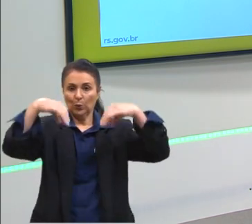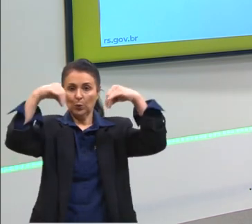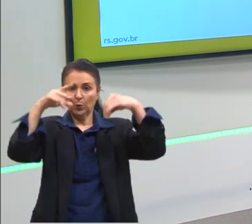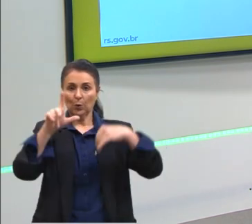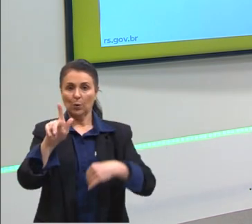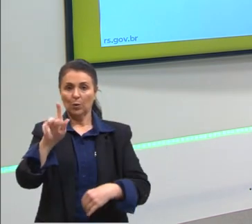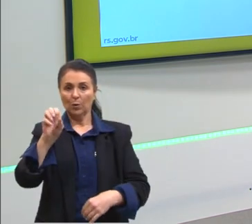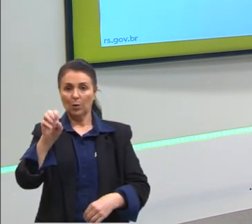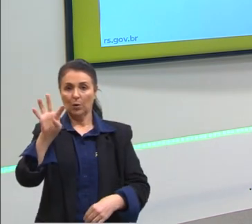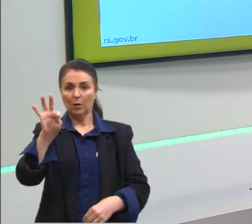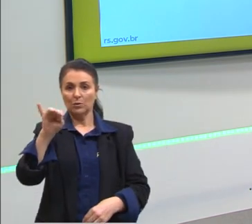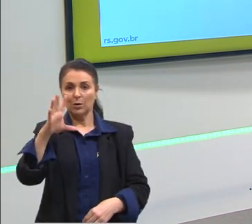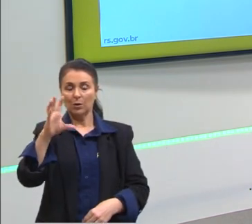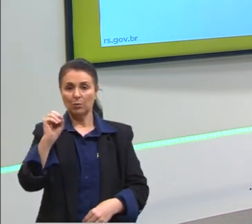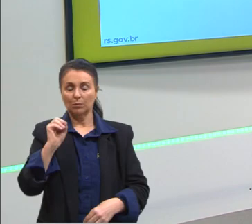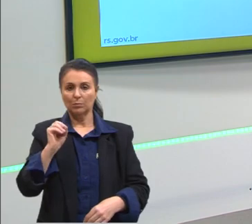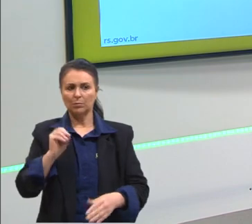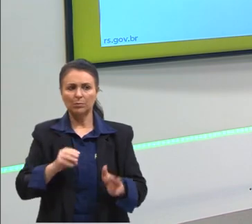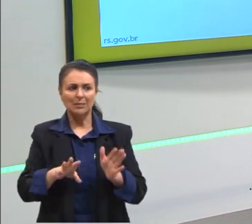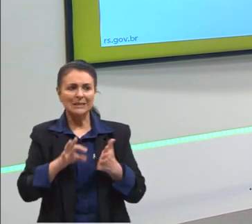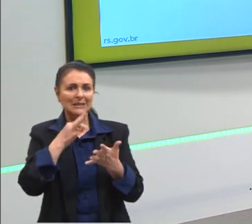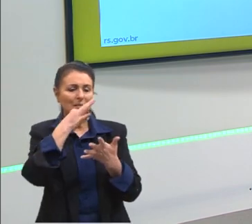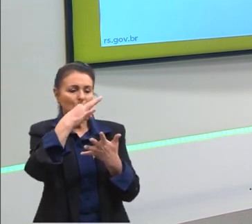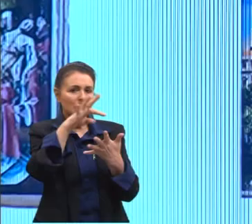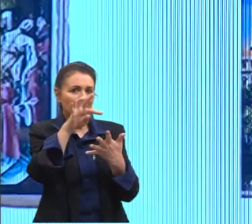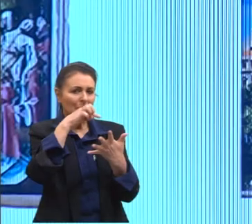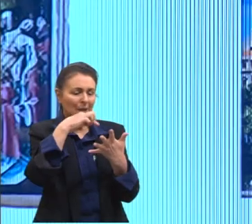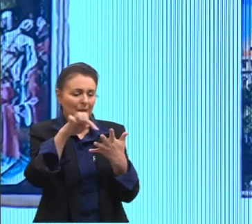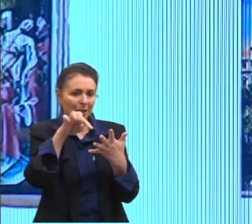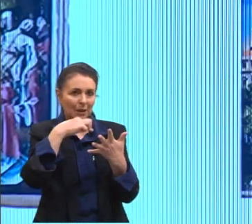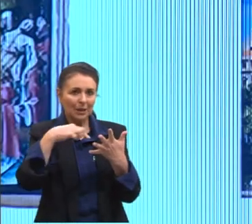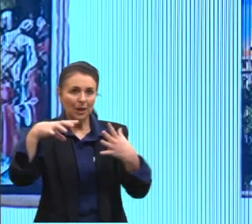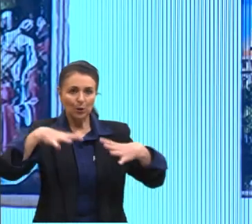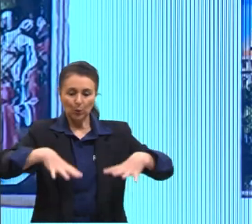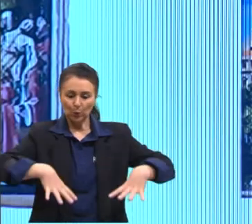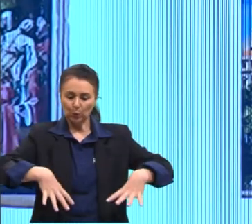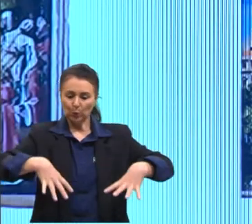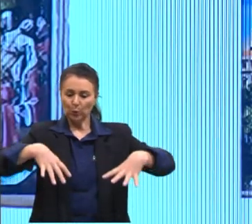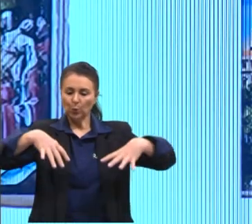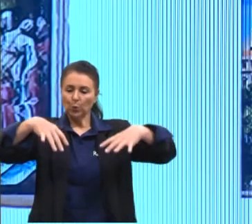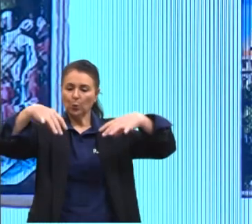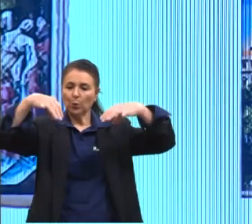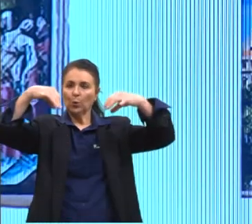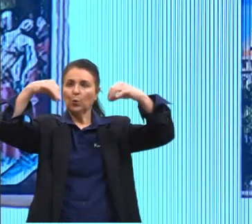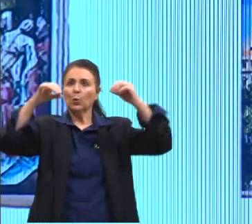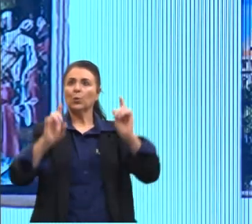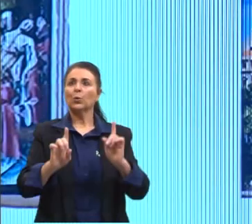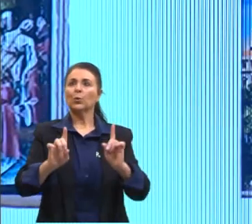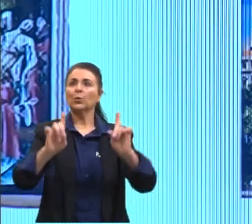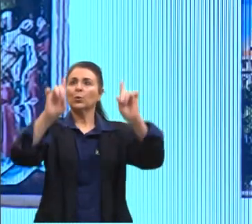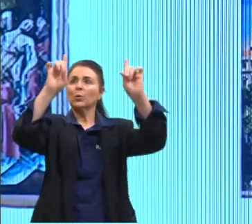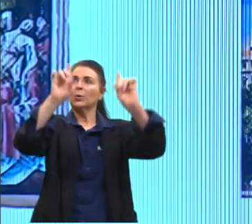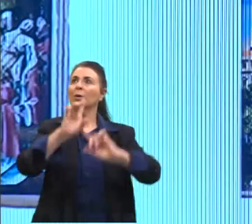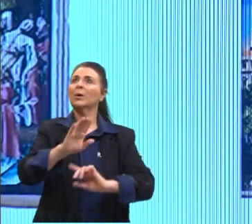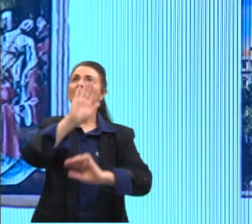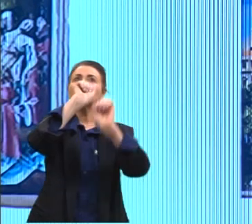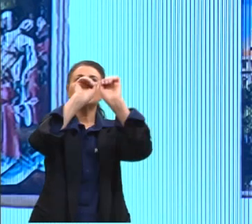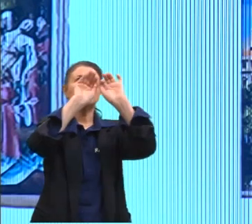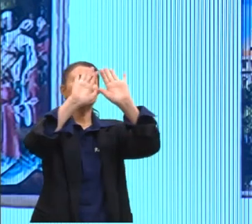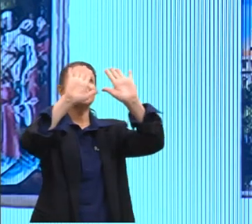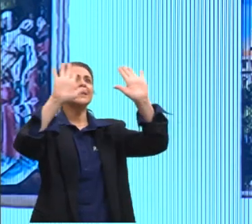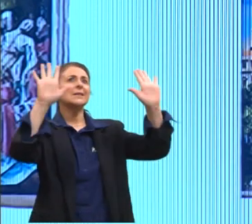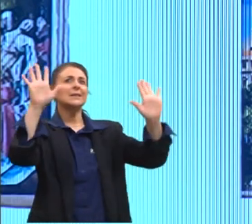a chegada dos detalhes, as torres erguidas em direção ao céu, essa